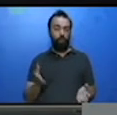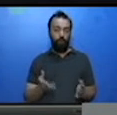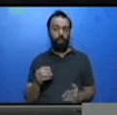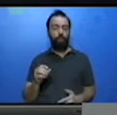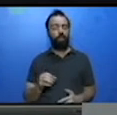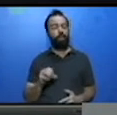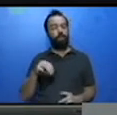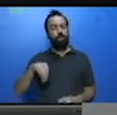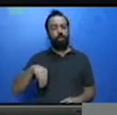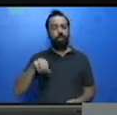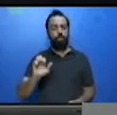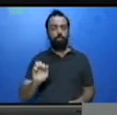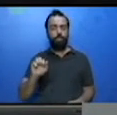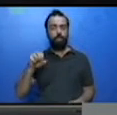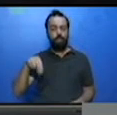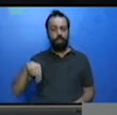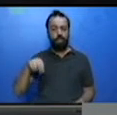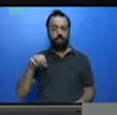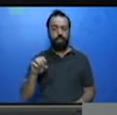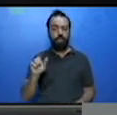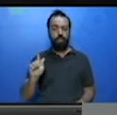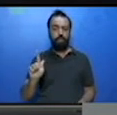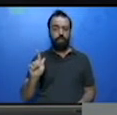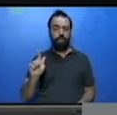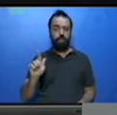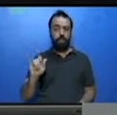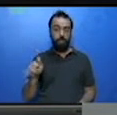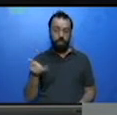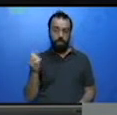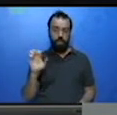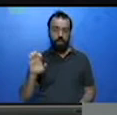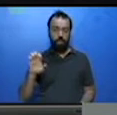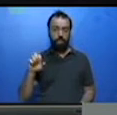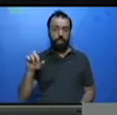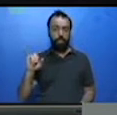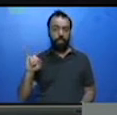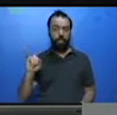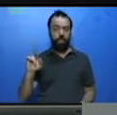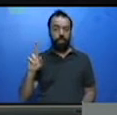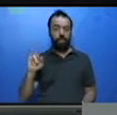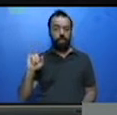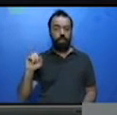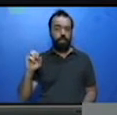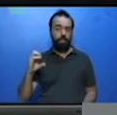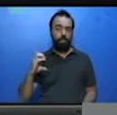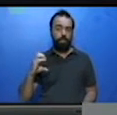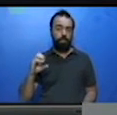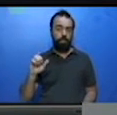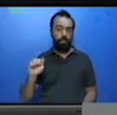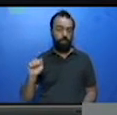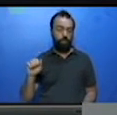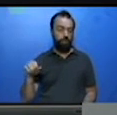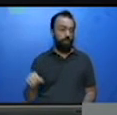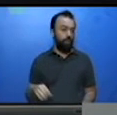Assim, vamos continuar completando o exercício C do orégano,